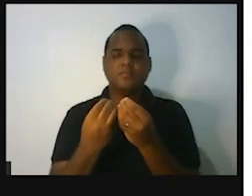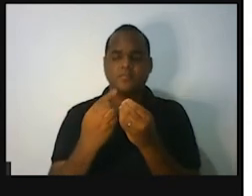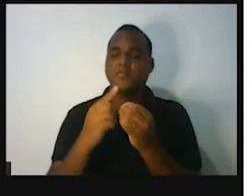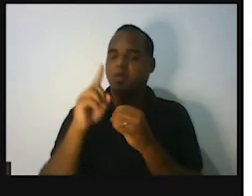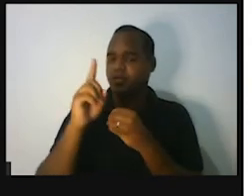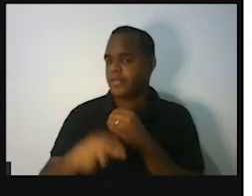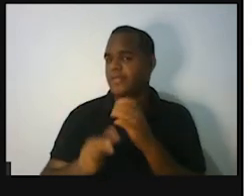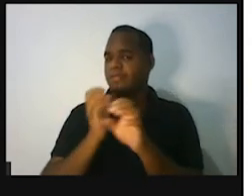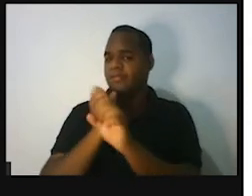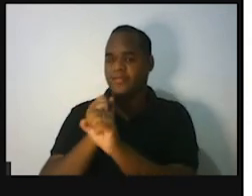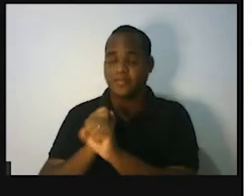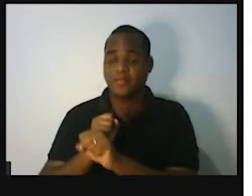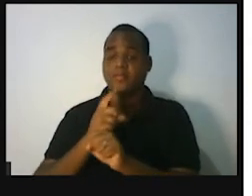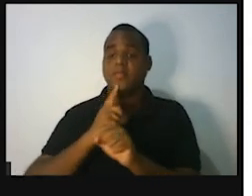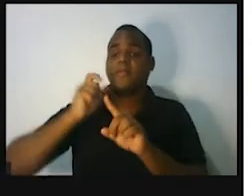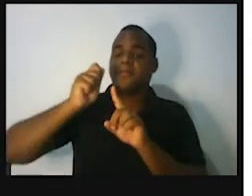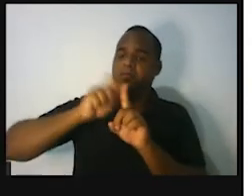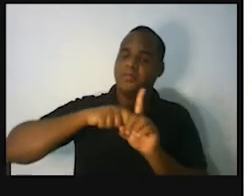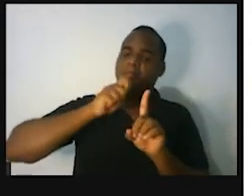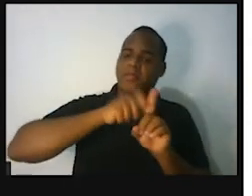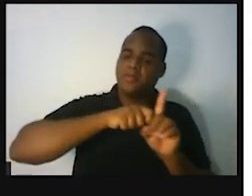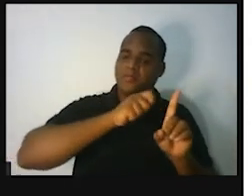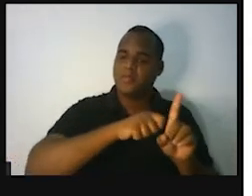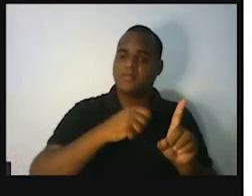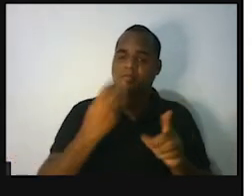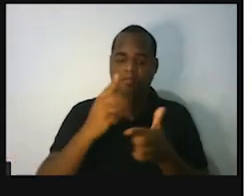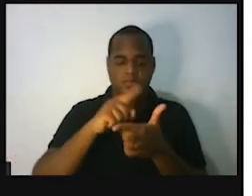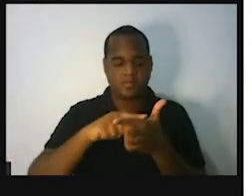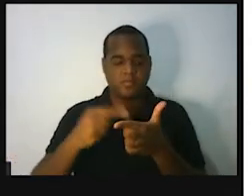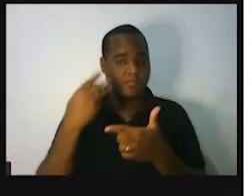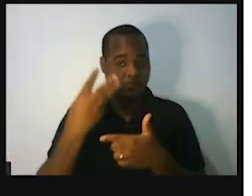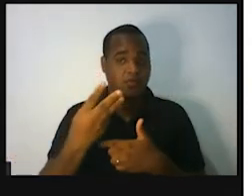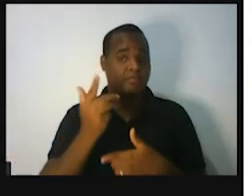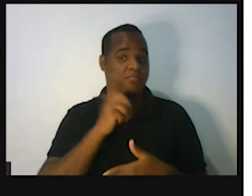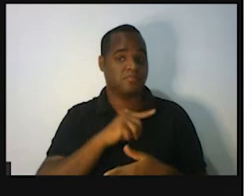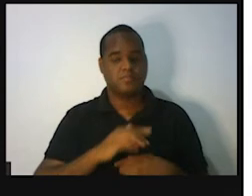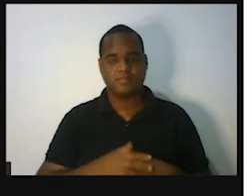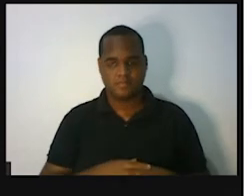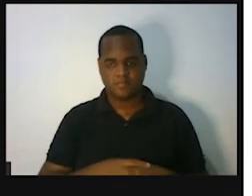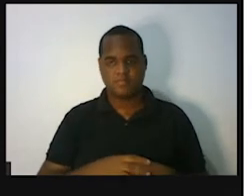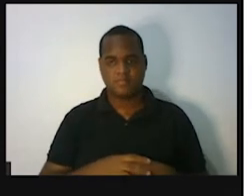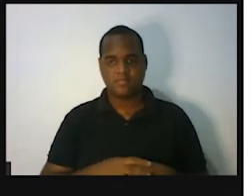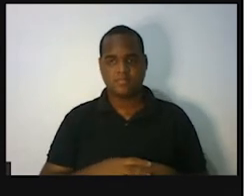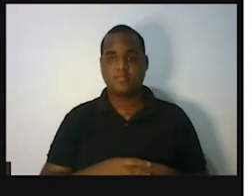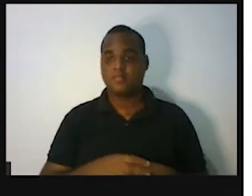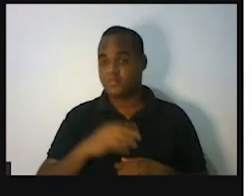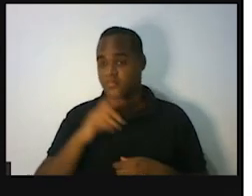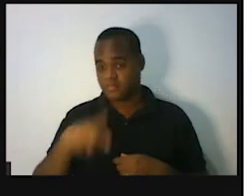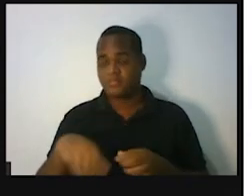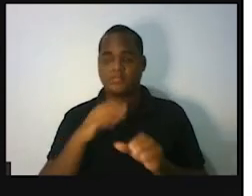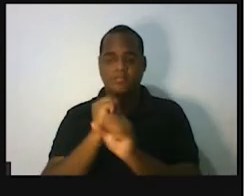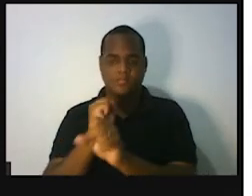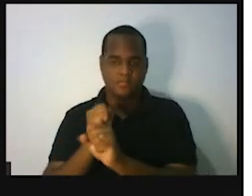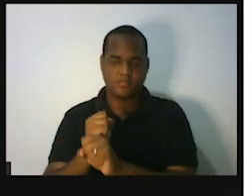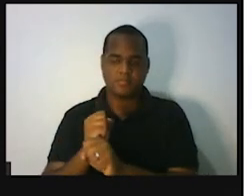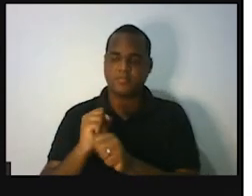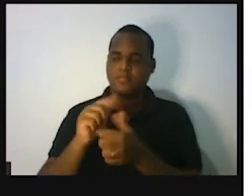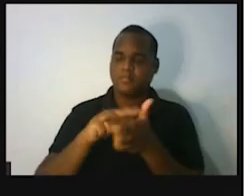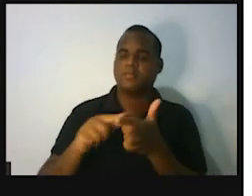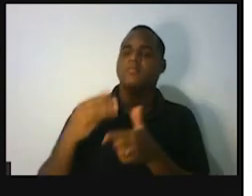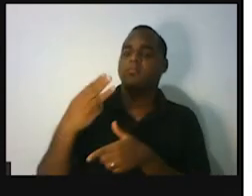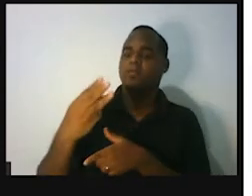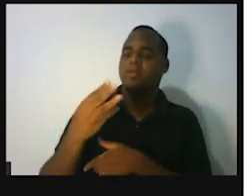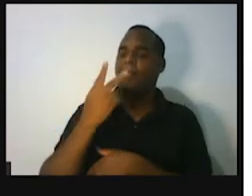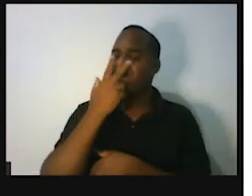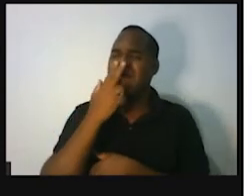distribuído em cada mês. Foi dividido por três, porque foram três meses. Então, aquele valor da divisão por três é o mais